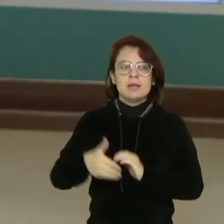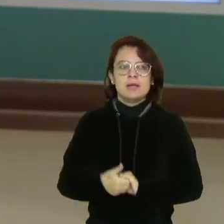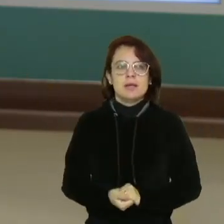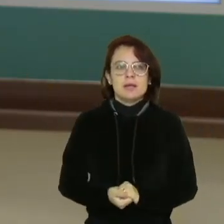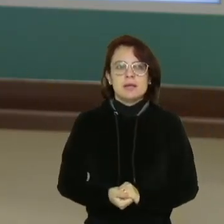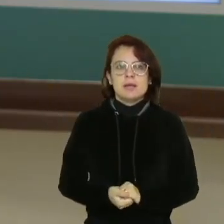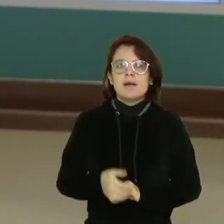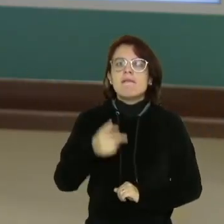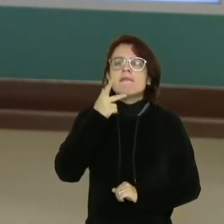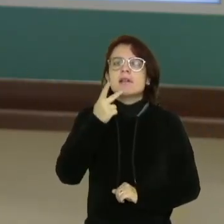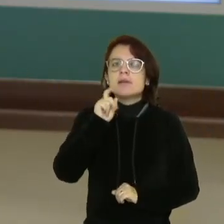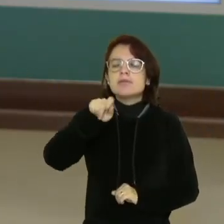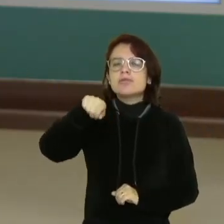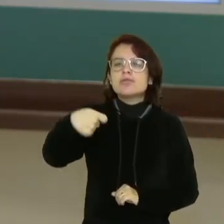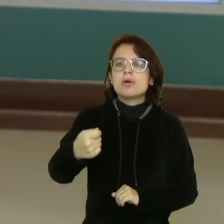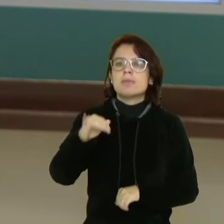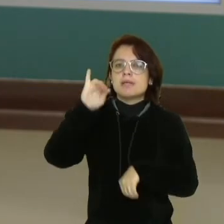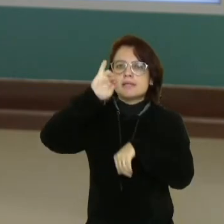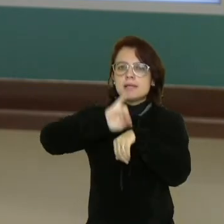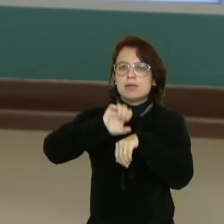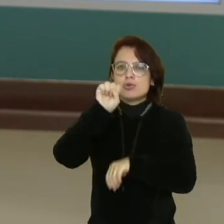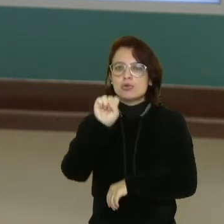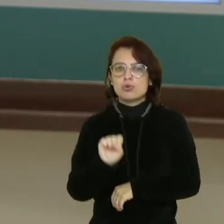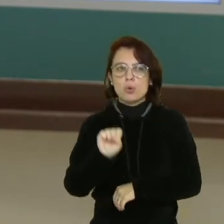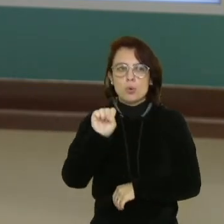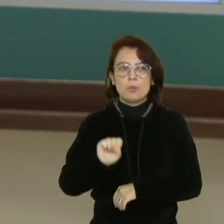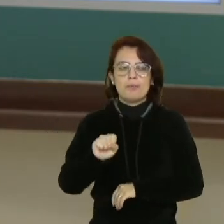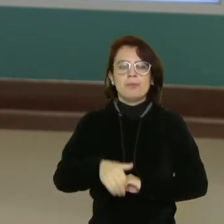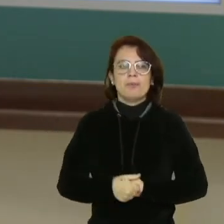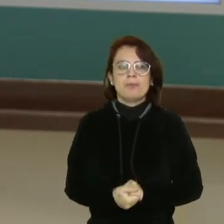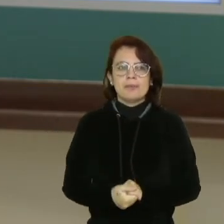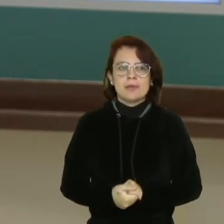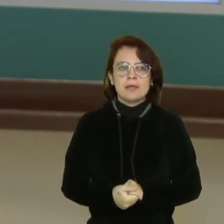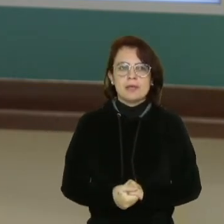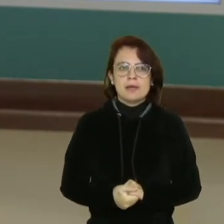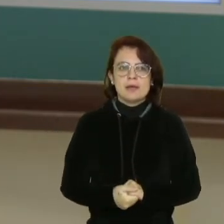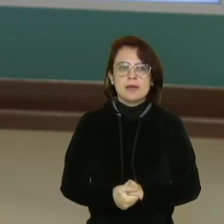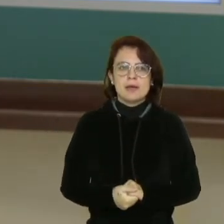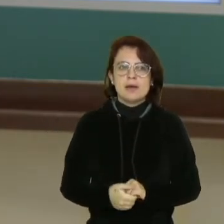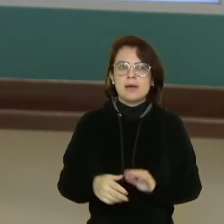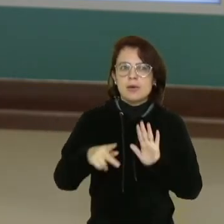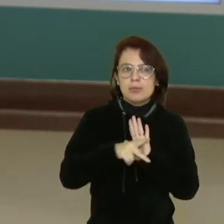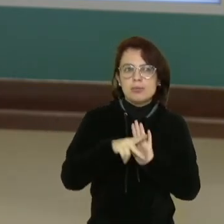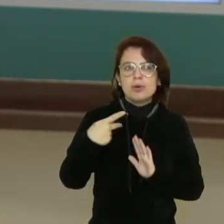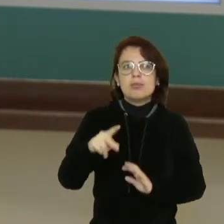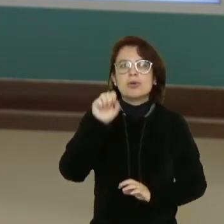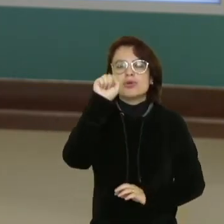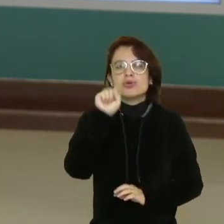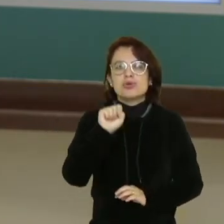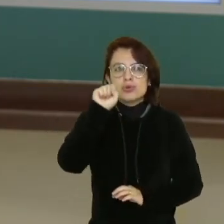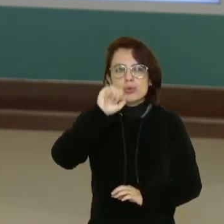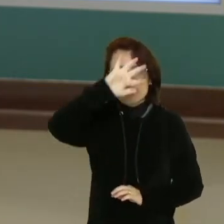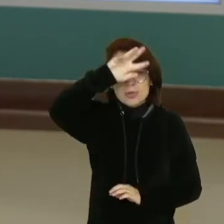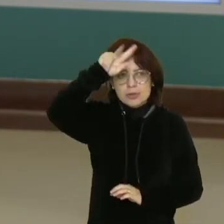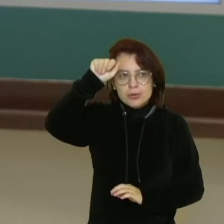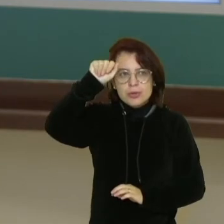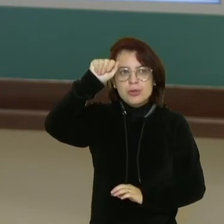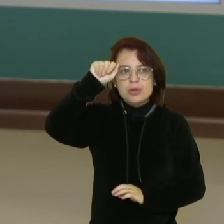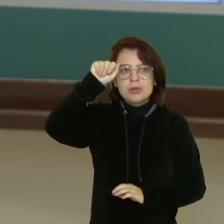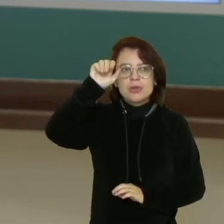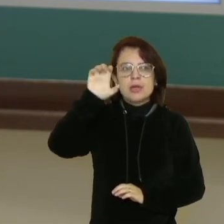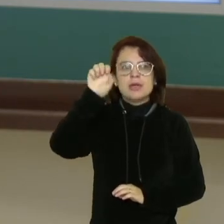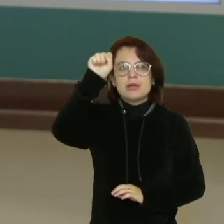Agora vamos falar da região Centro-Sul. Abrange uma pequena parte do sul do Mato Grosso e do sul de